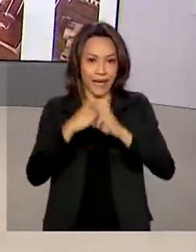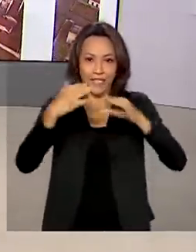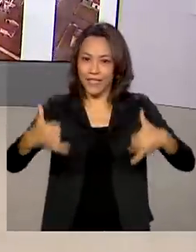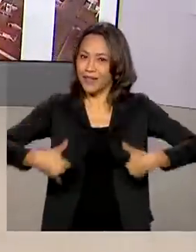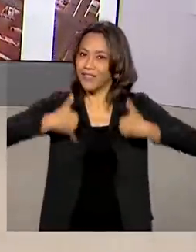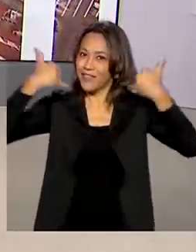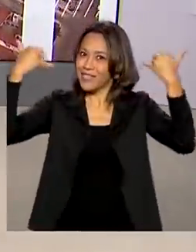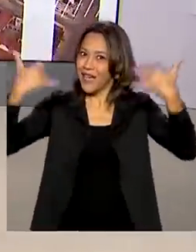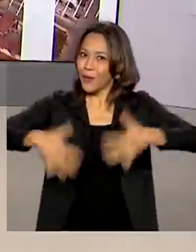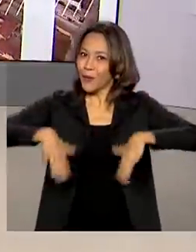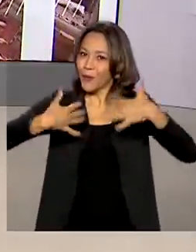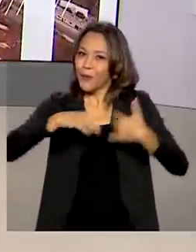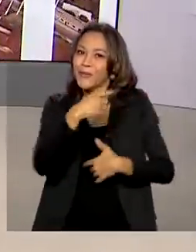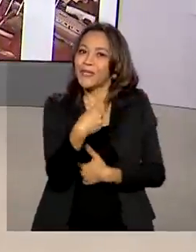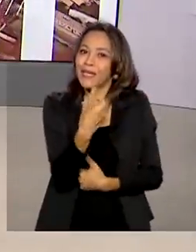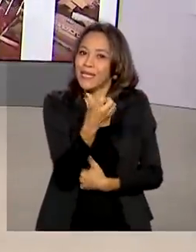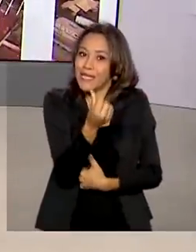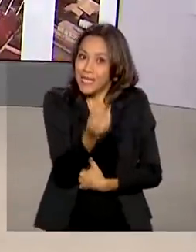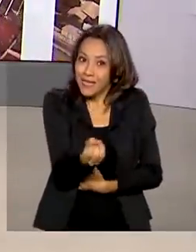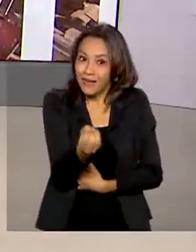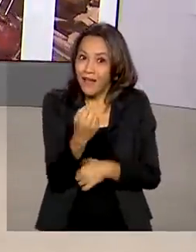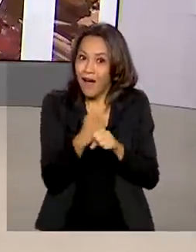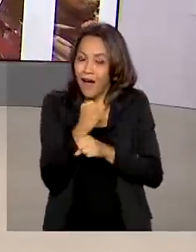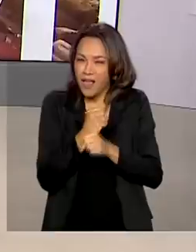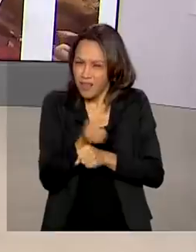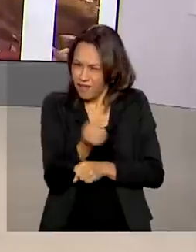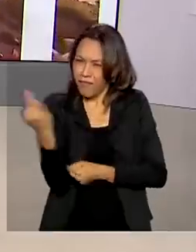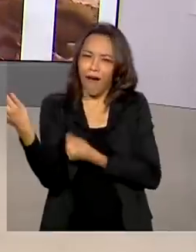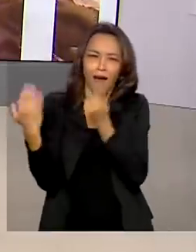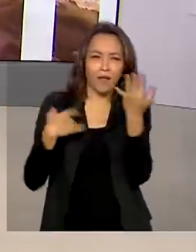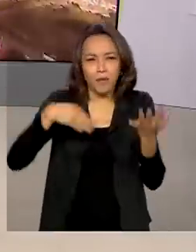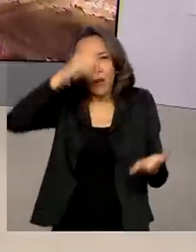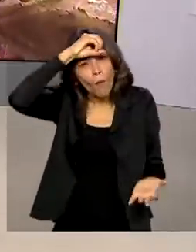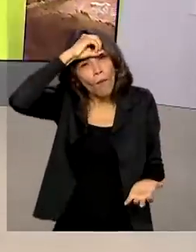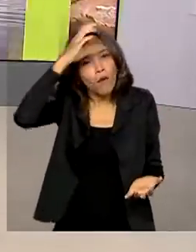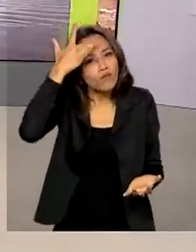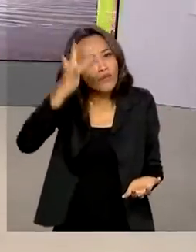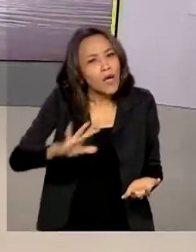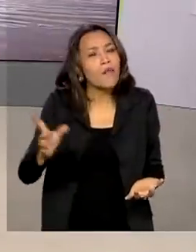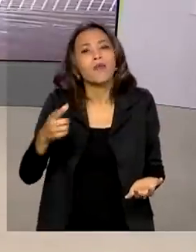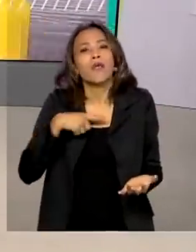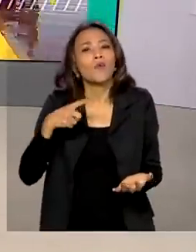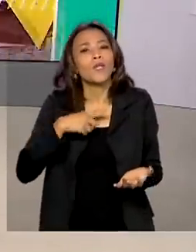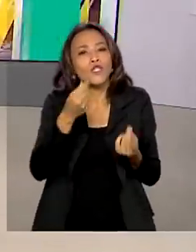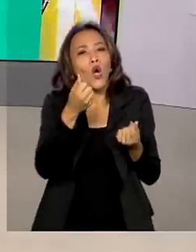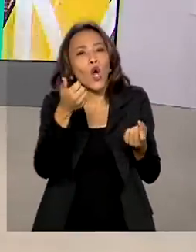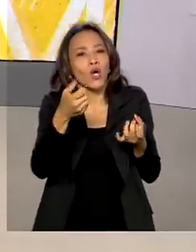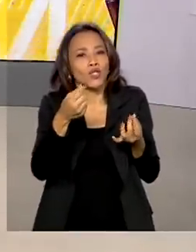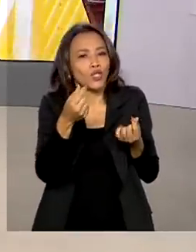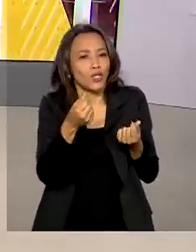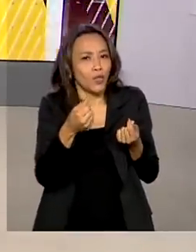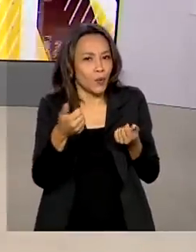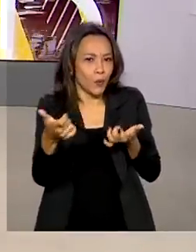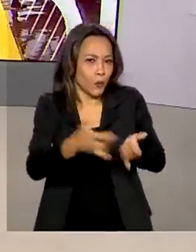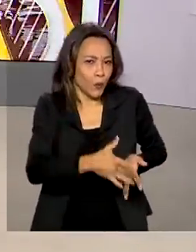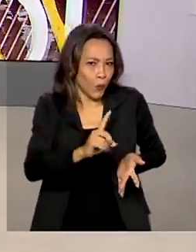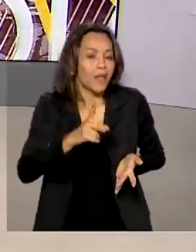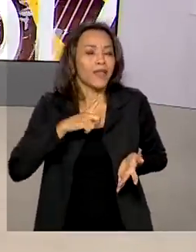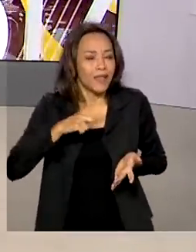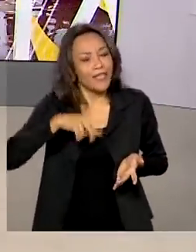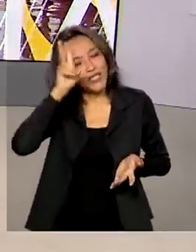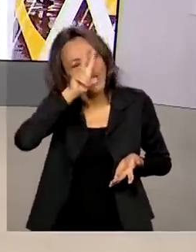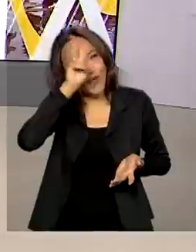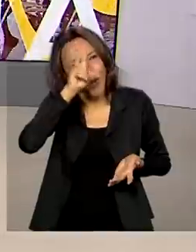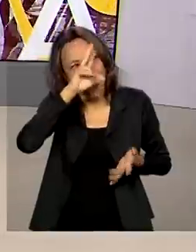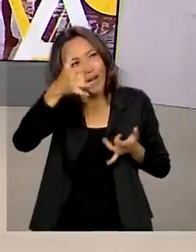anos e muitas pessoas talvez não saibam, mas o banco guarda não só valores, mas também história. Veja na